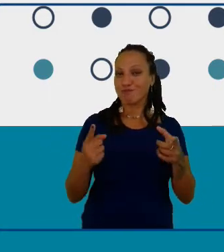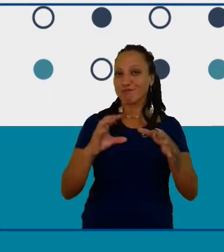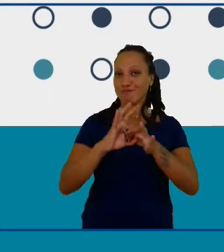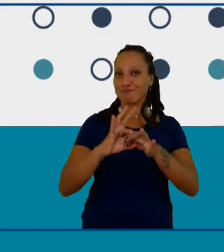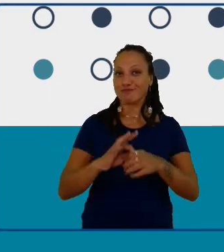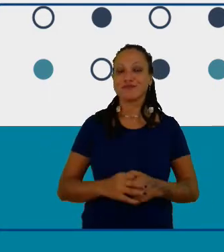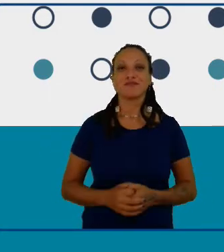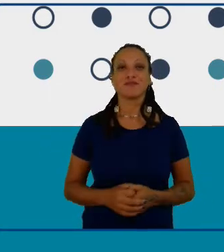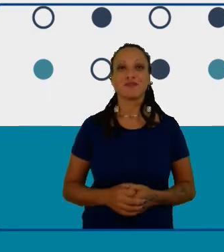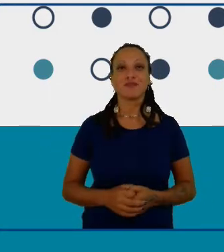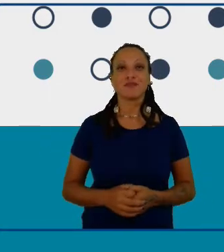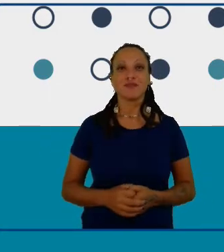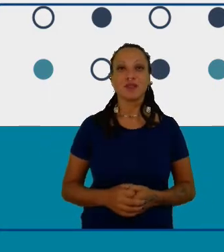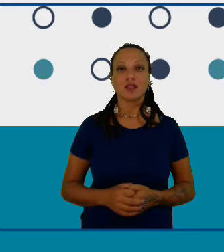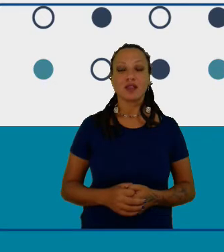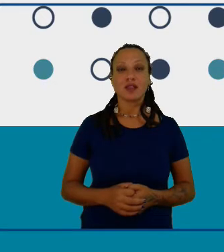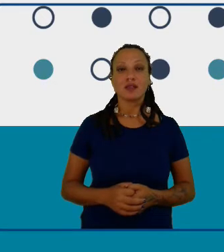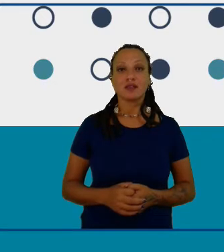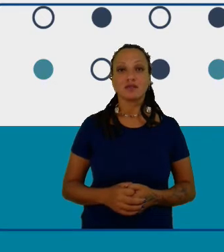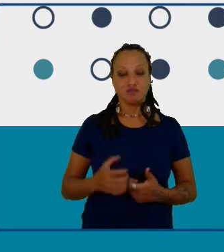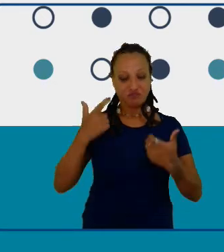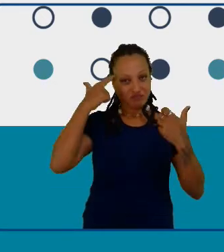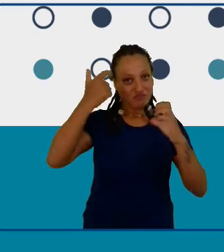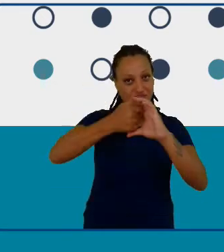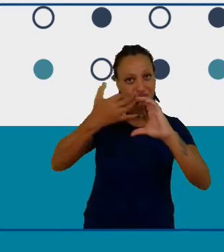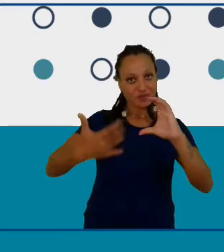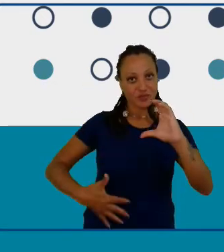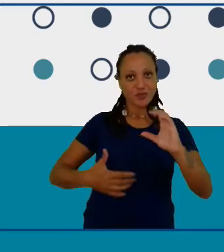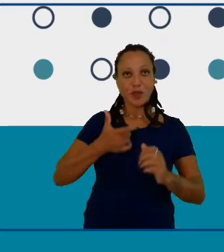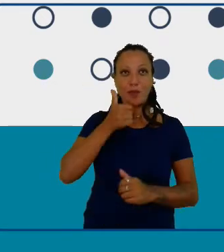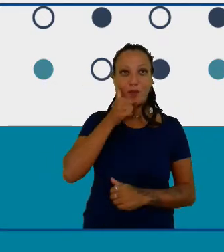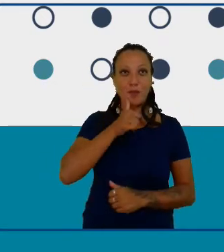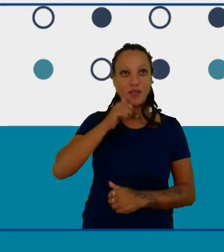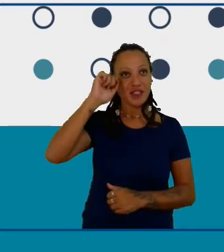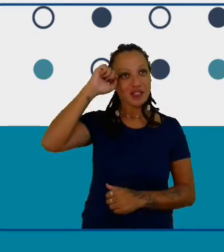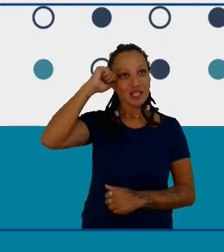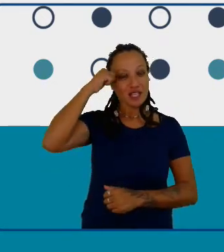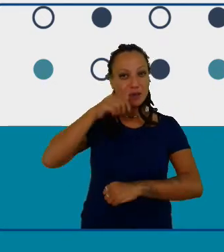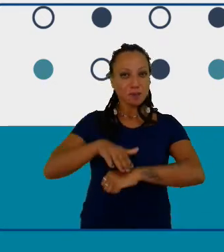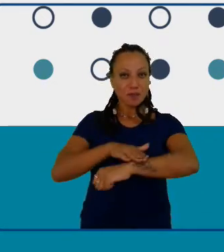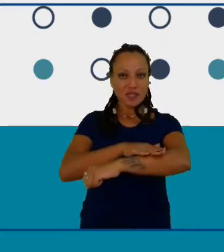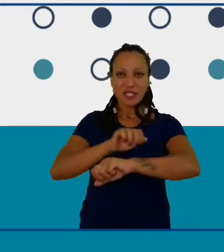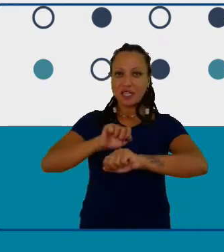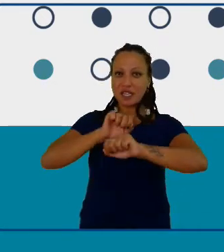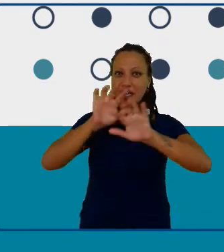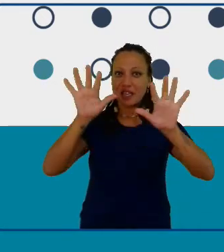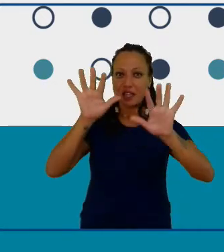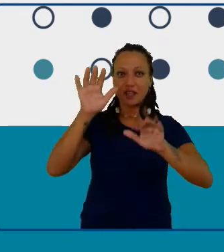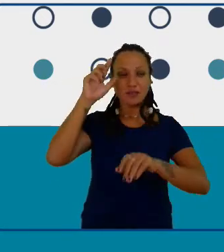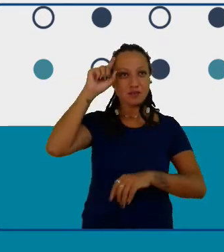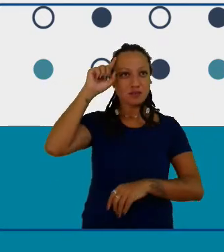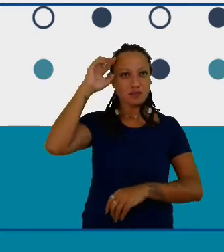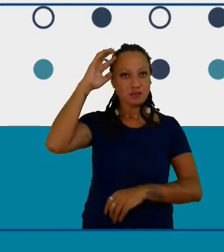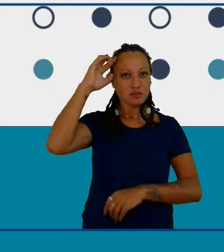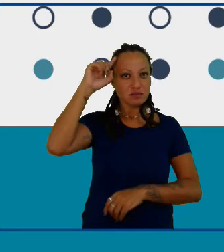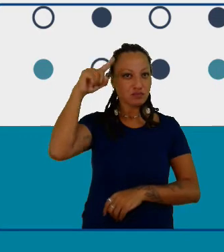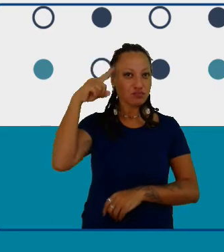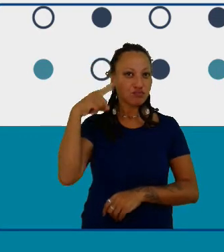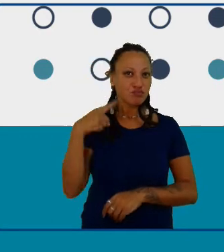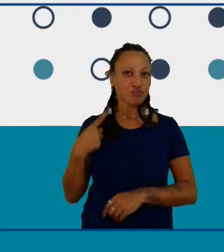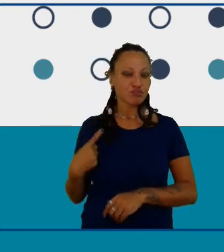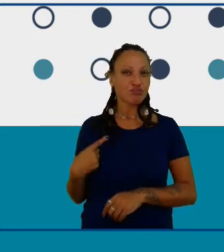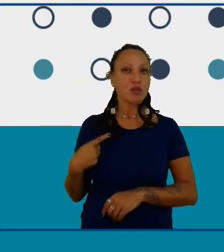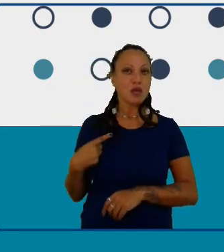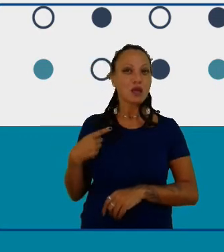quem não me vê eu sou uma mulher negra de pele clara cabelos escuros cacheados